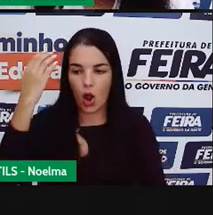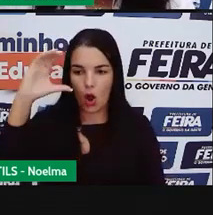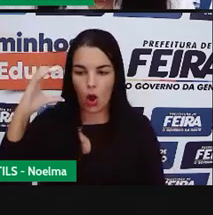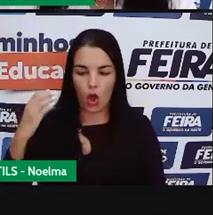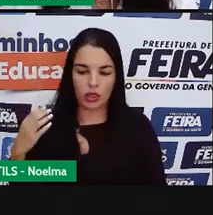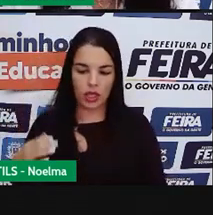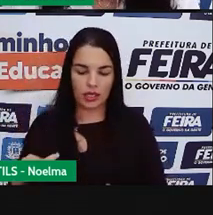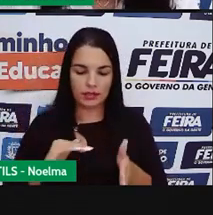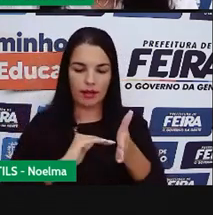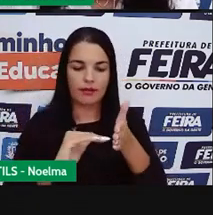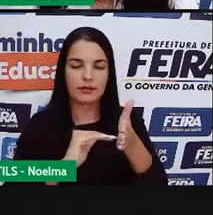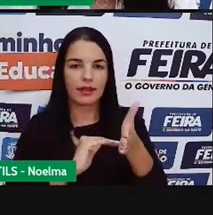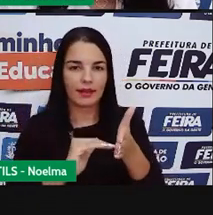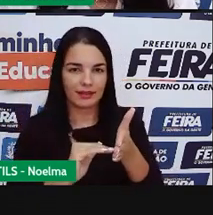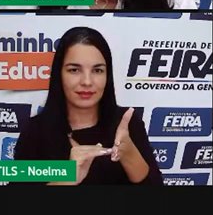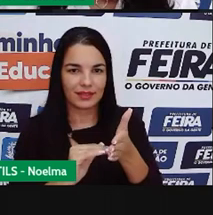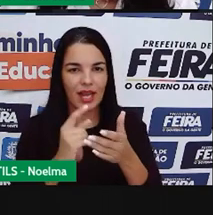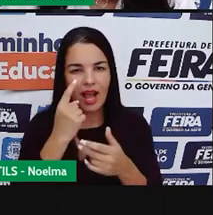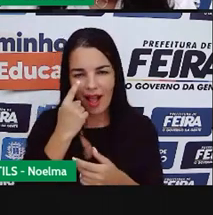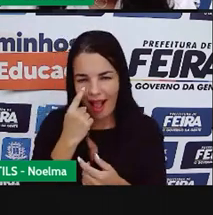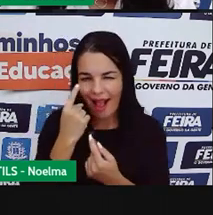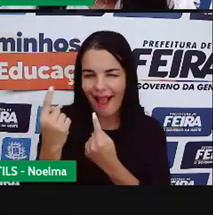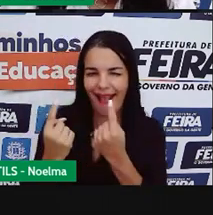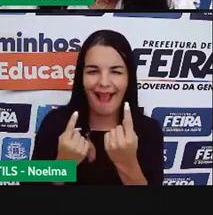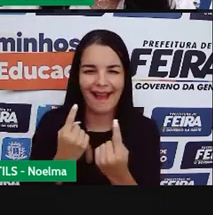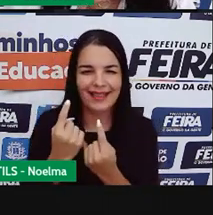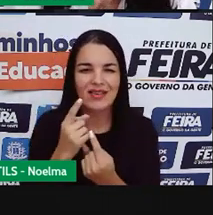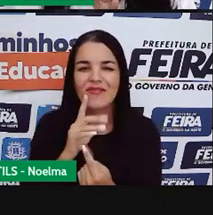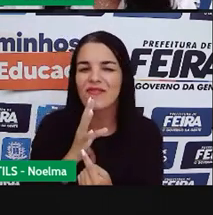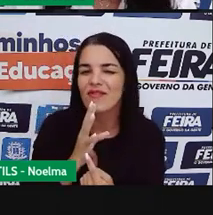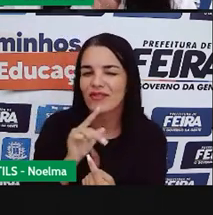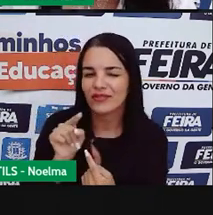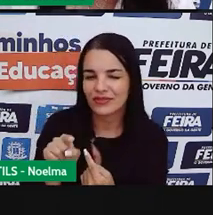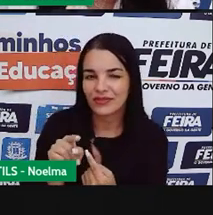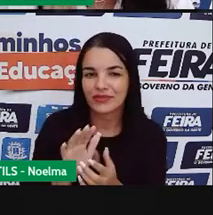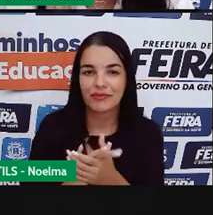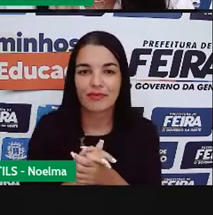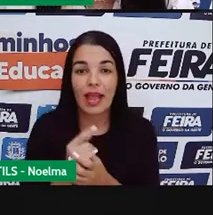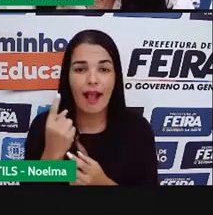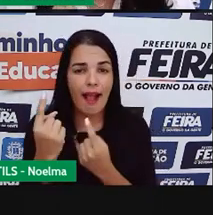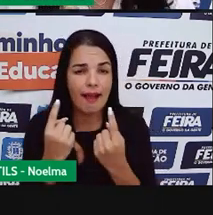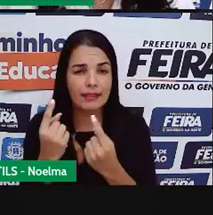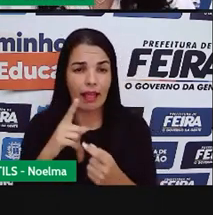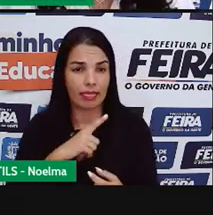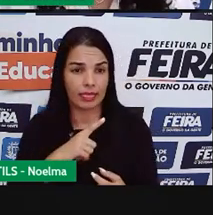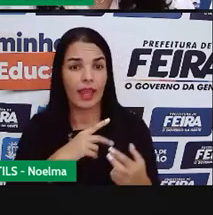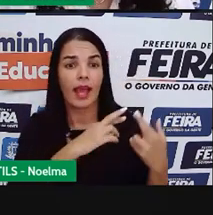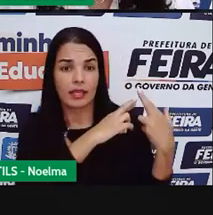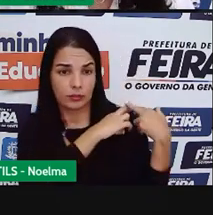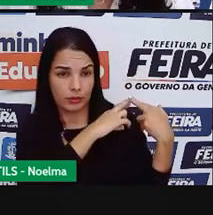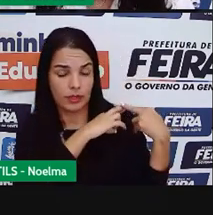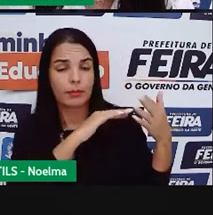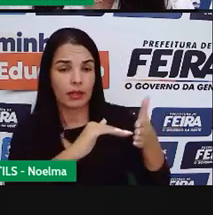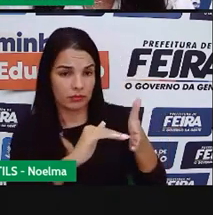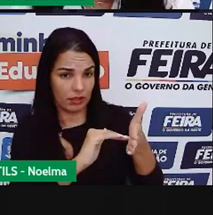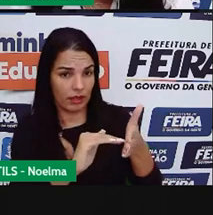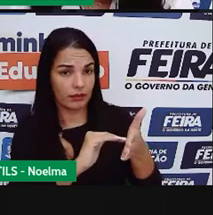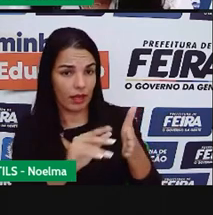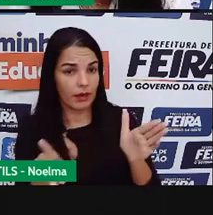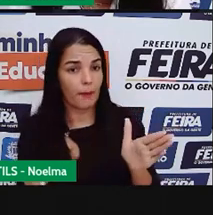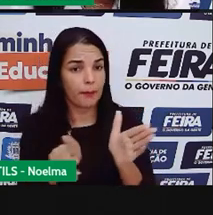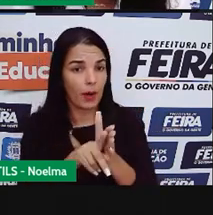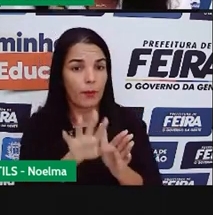secretarias. A própria trouxe algumas aqui para você conhecer. Cada secretaria tem a sua responsabilidade.